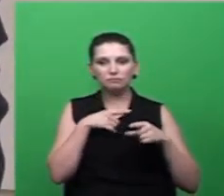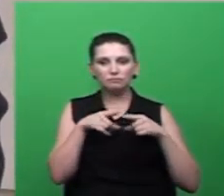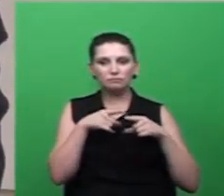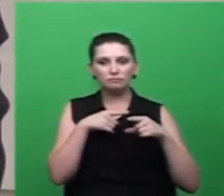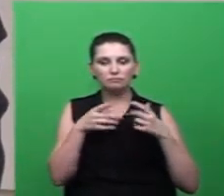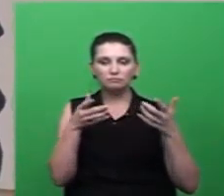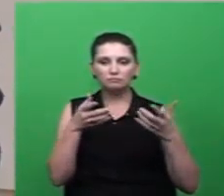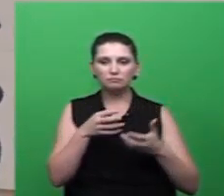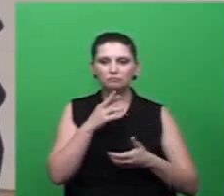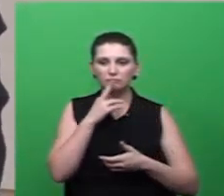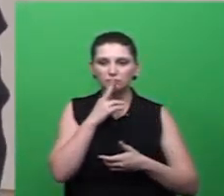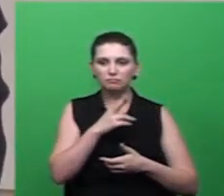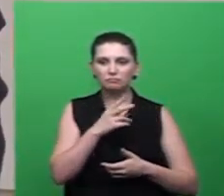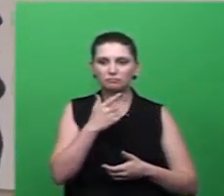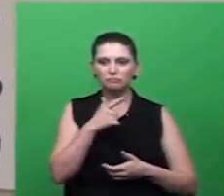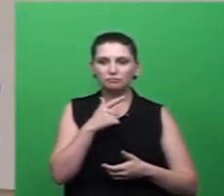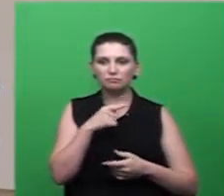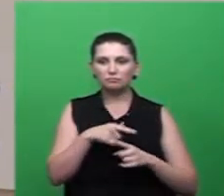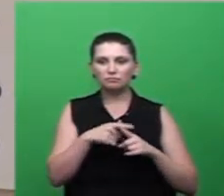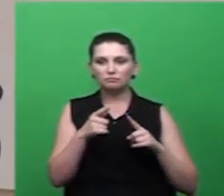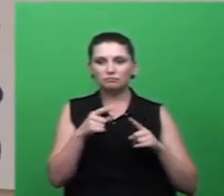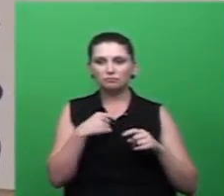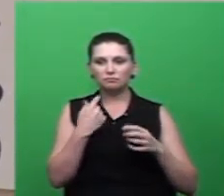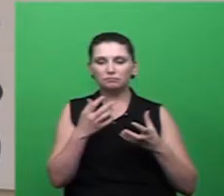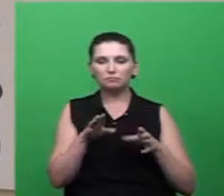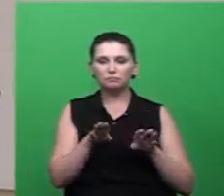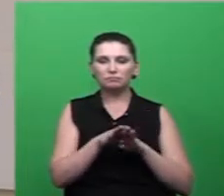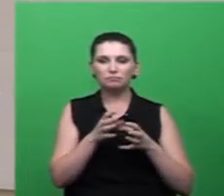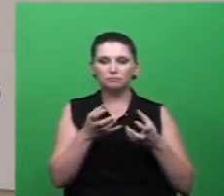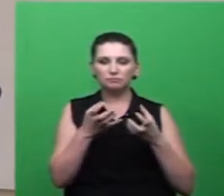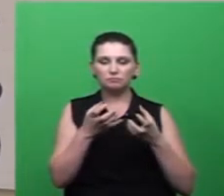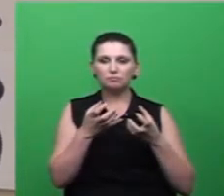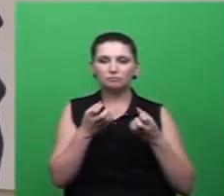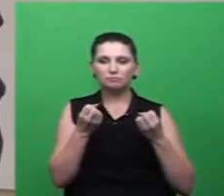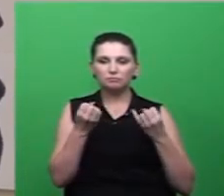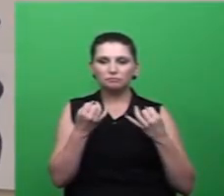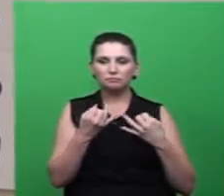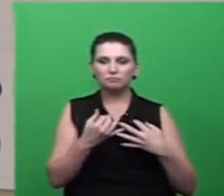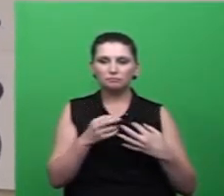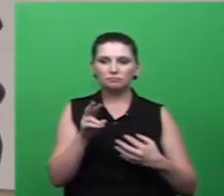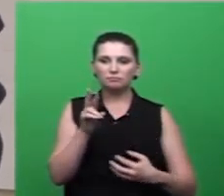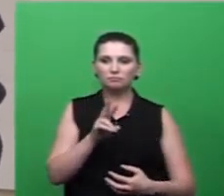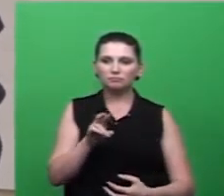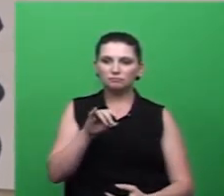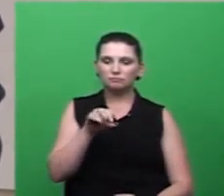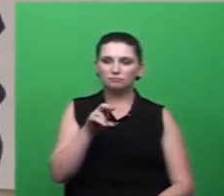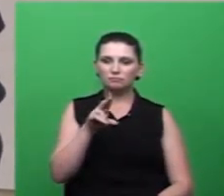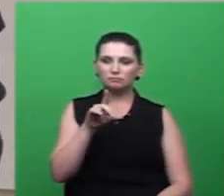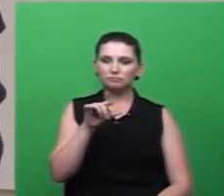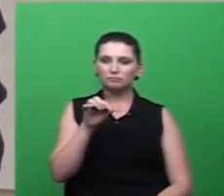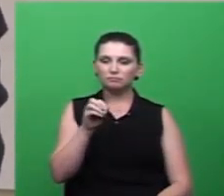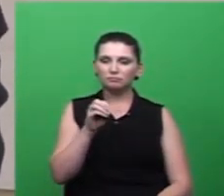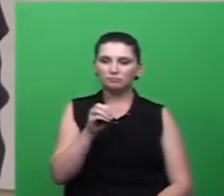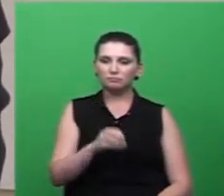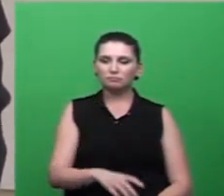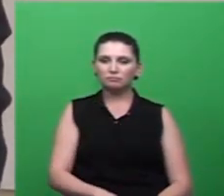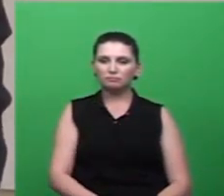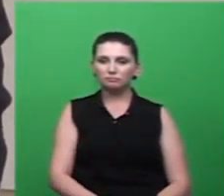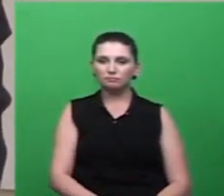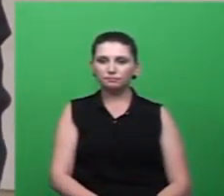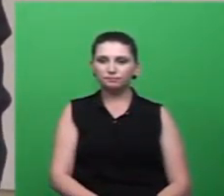caso mas também queria falar a respeito como diz o vereador Júlio aqui nessa tribuna desses